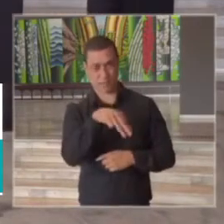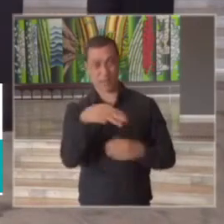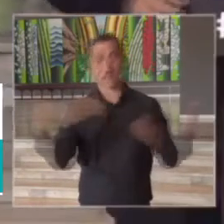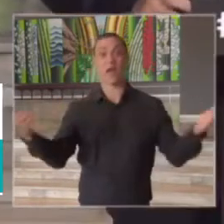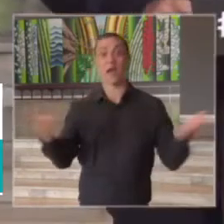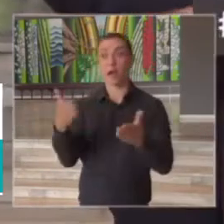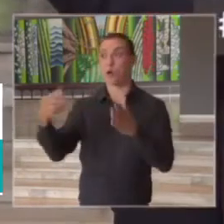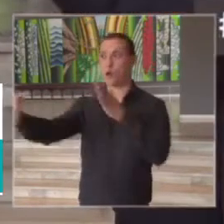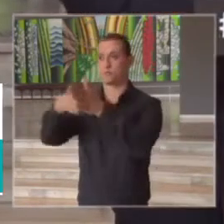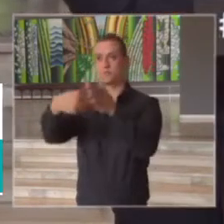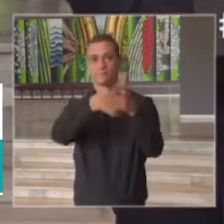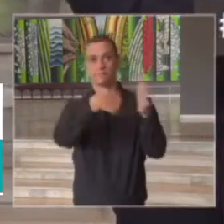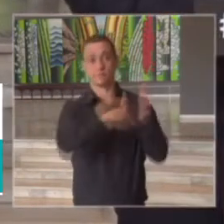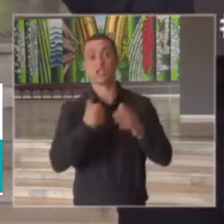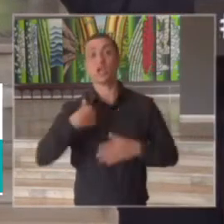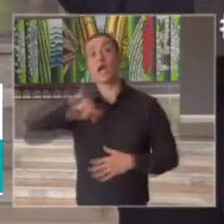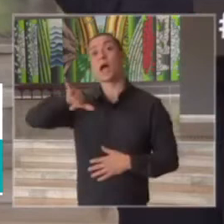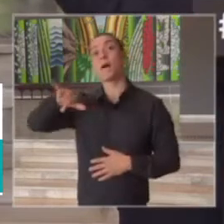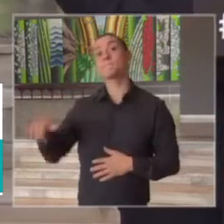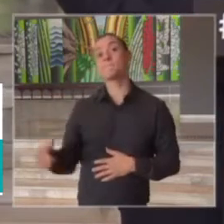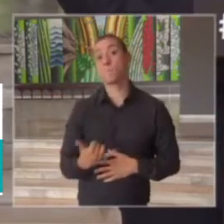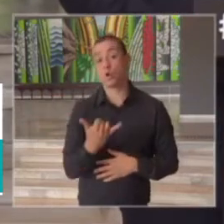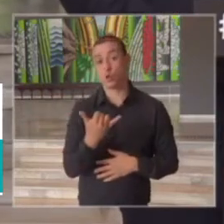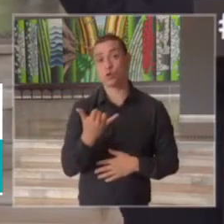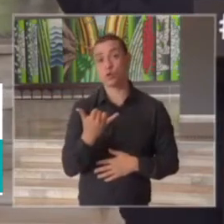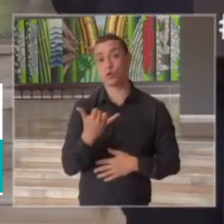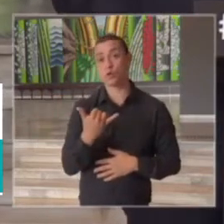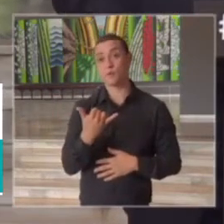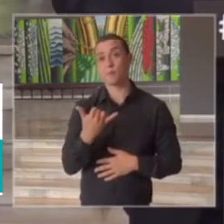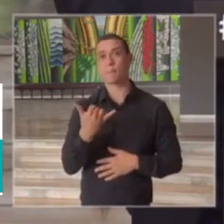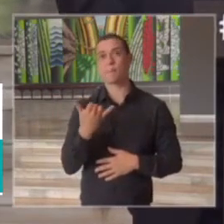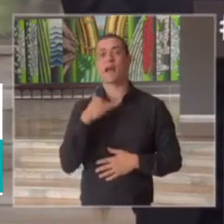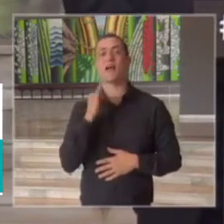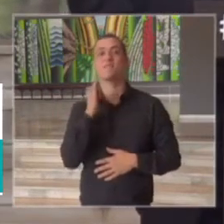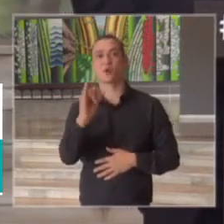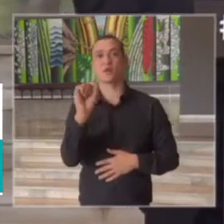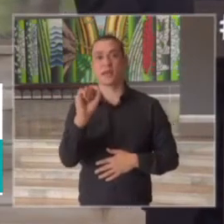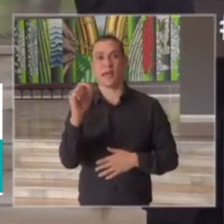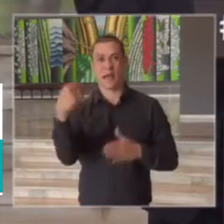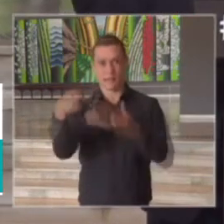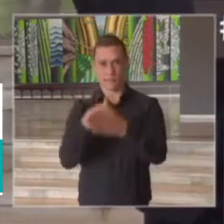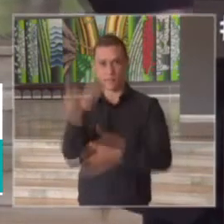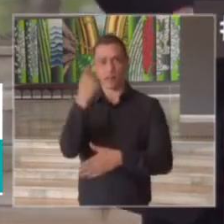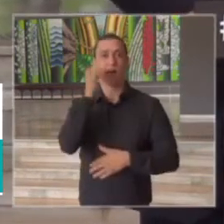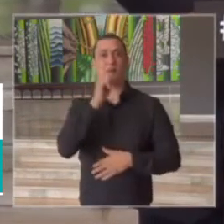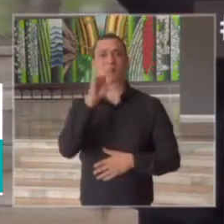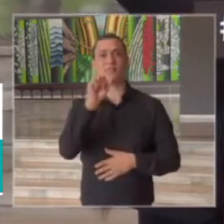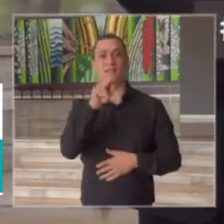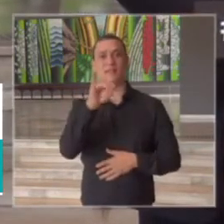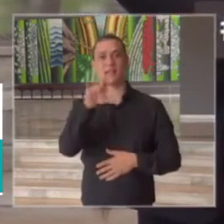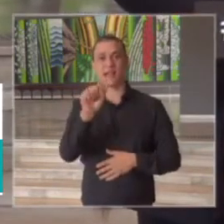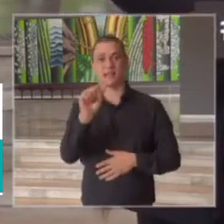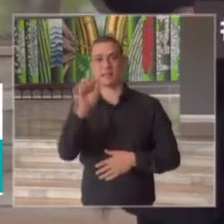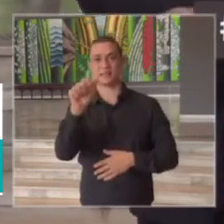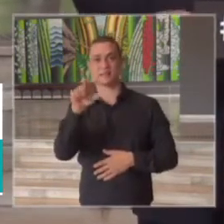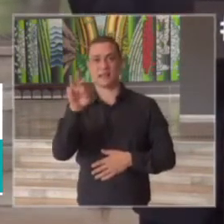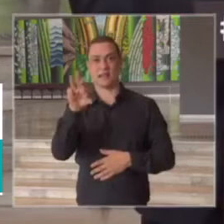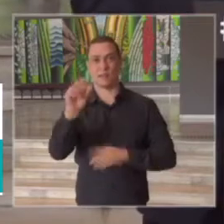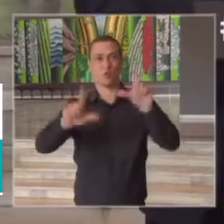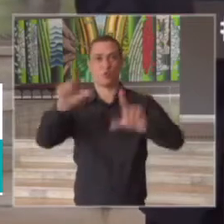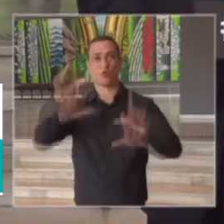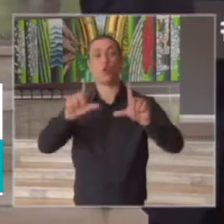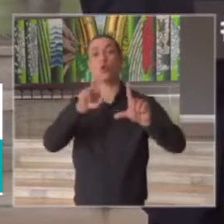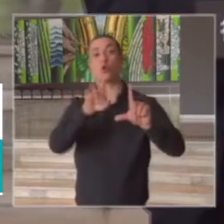agora às perguntas e aproveito para mencionar que a primeira pergunta será da Daniela Salerno da TV Record